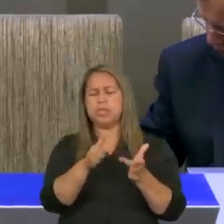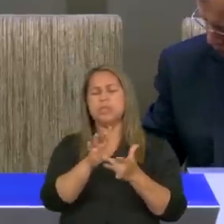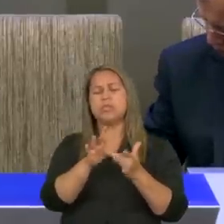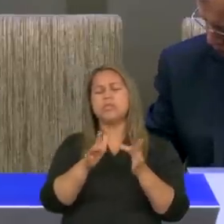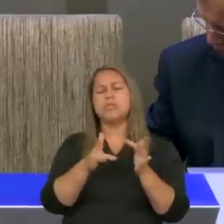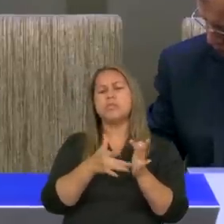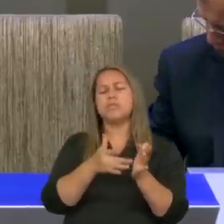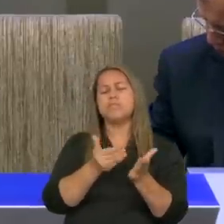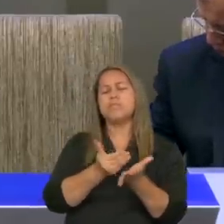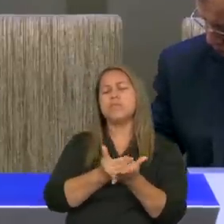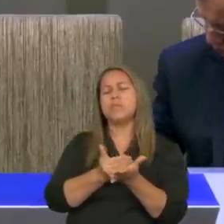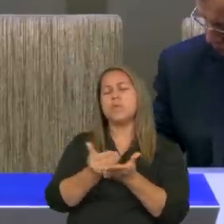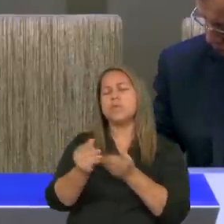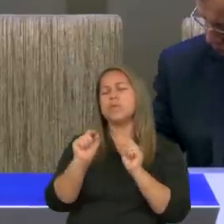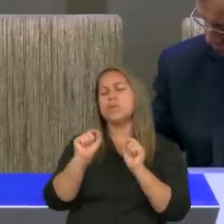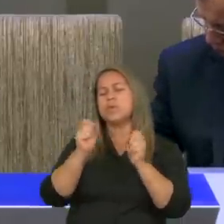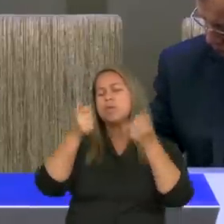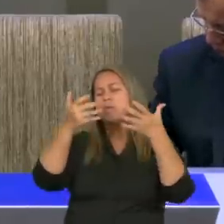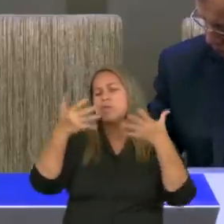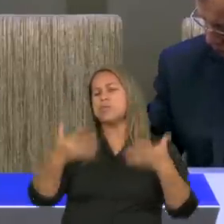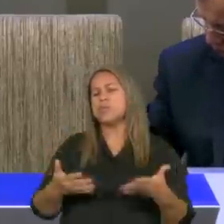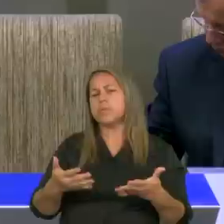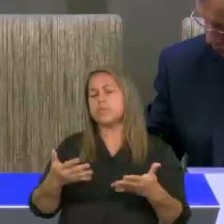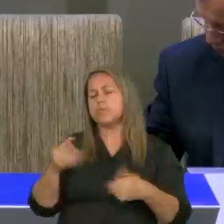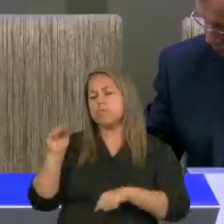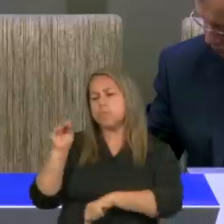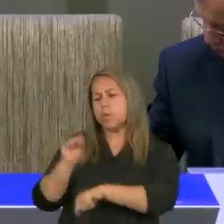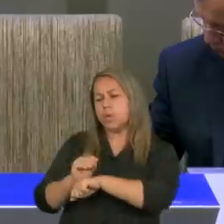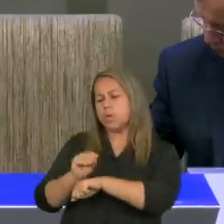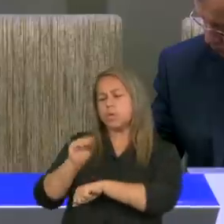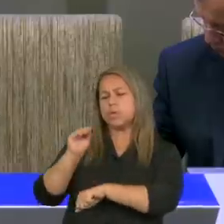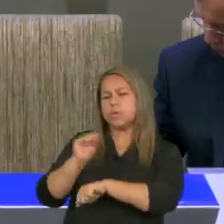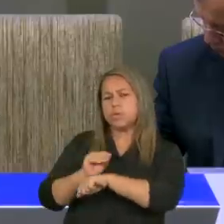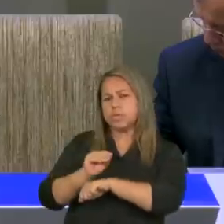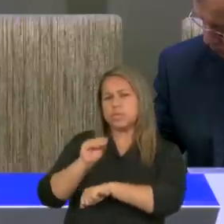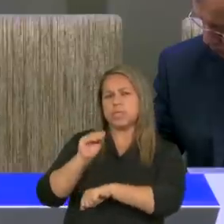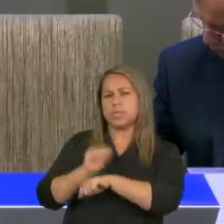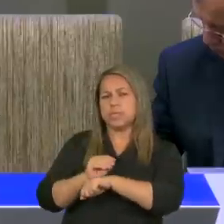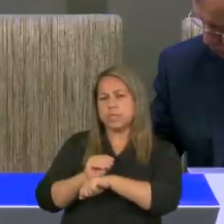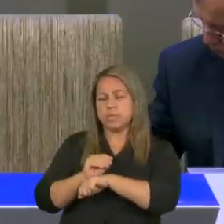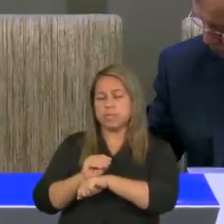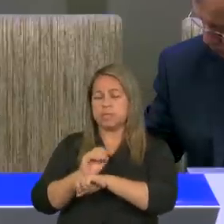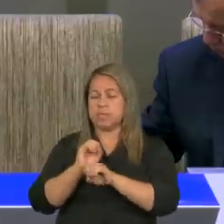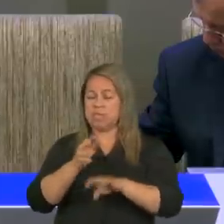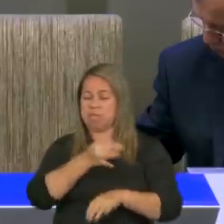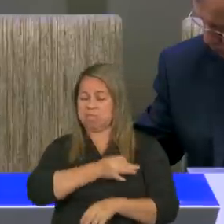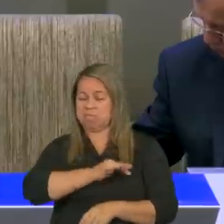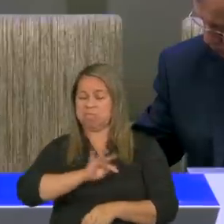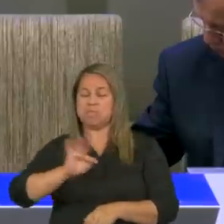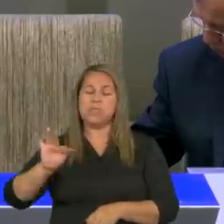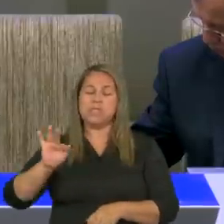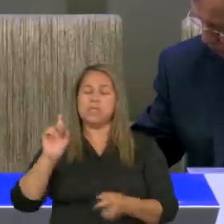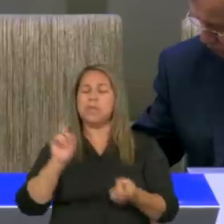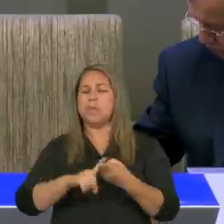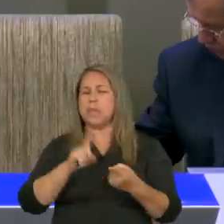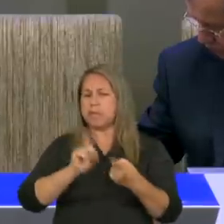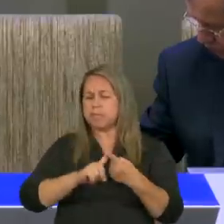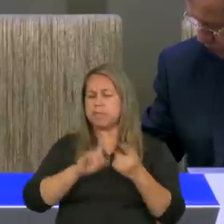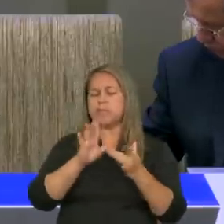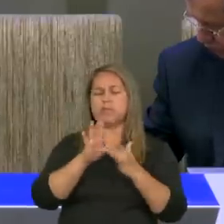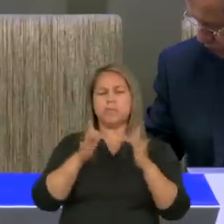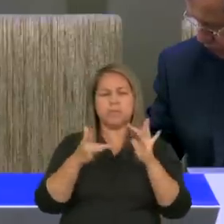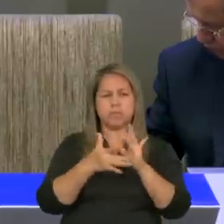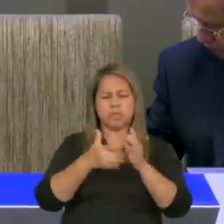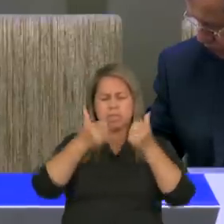começa a falar acerca do cuidado com o fermento dos fariseus. Jesus fala também acerca